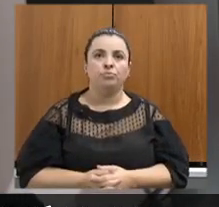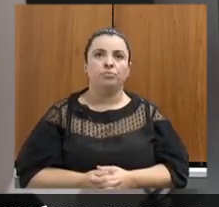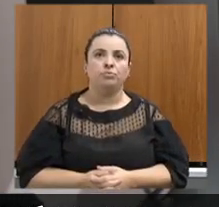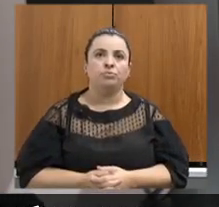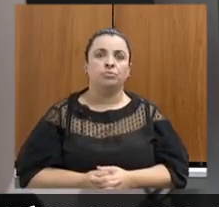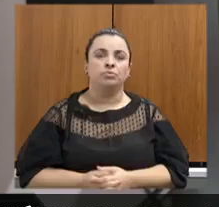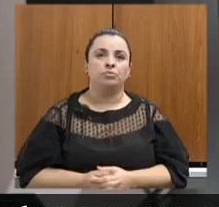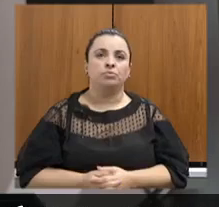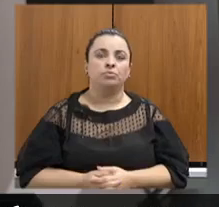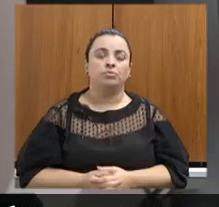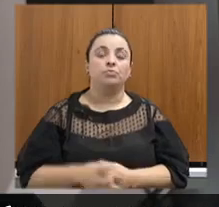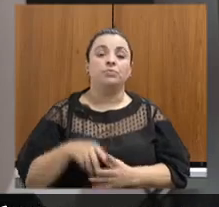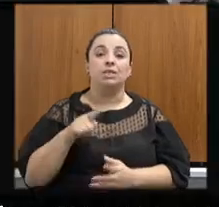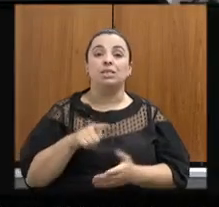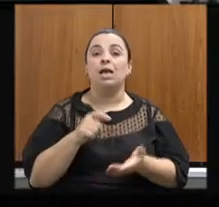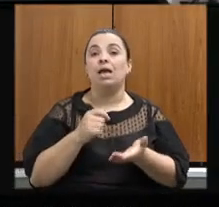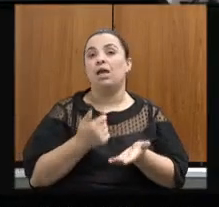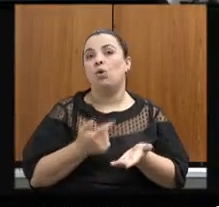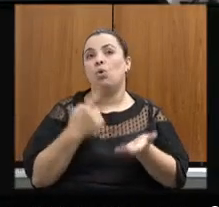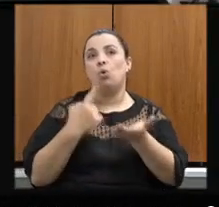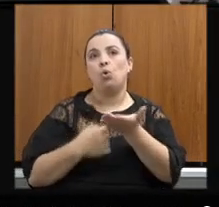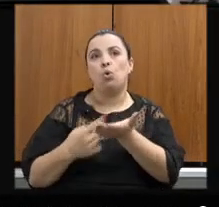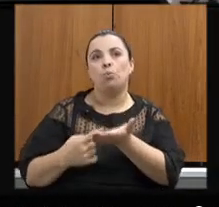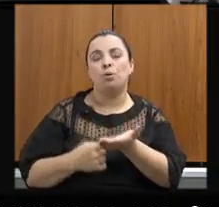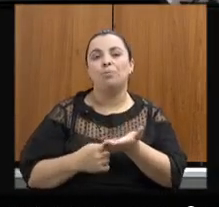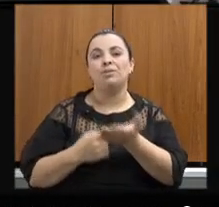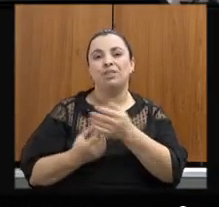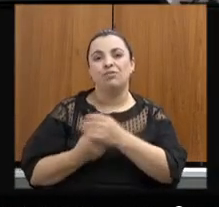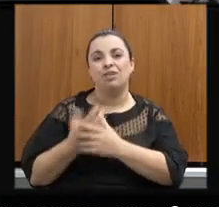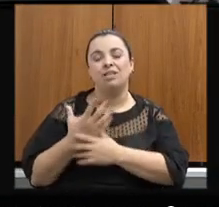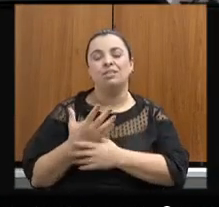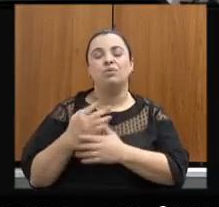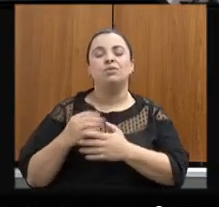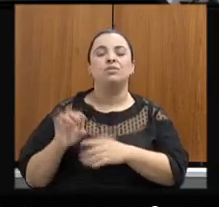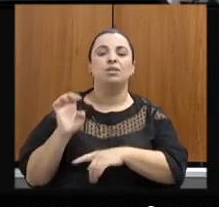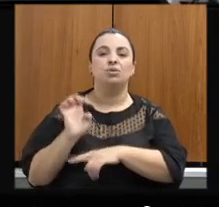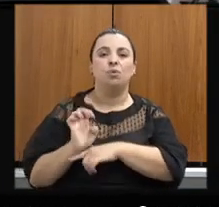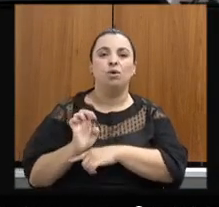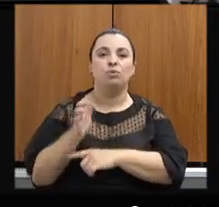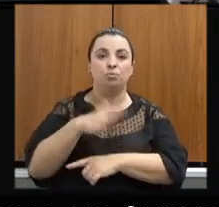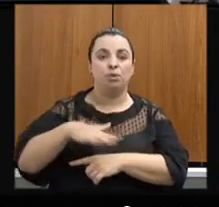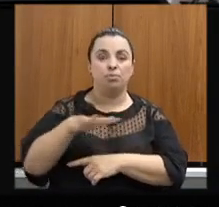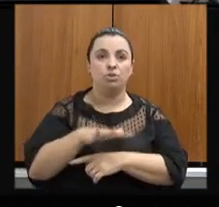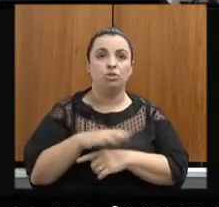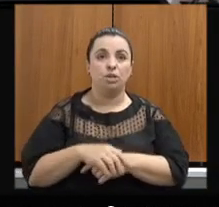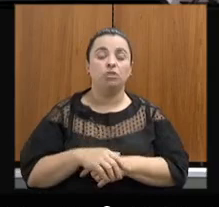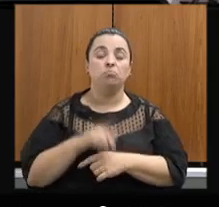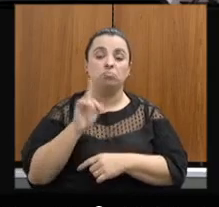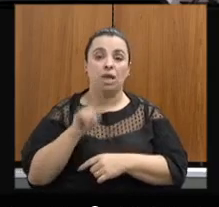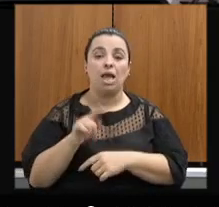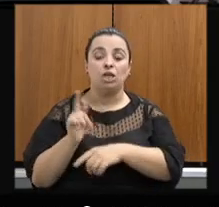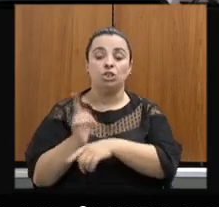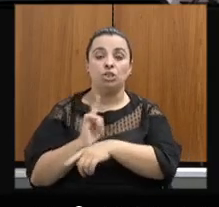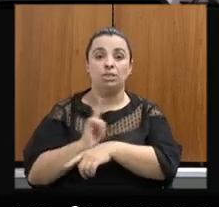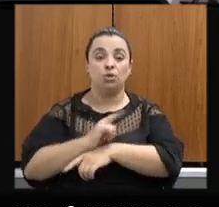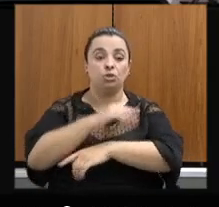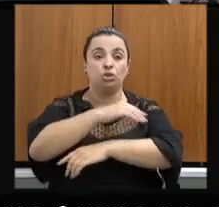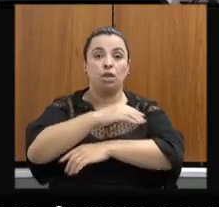Agenda da Fundação Estadual do Meio Ambiente, gestão de barragens, esse ano de 2022,